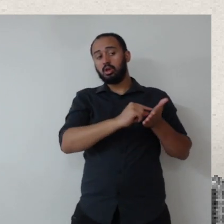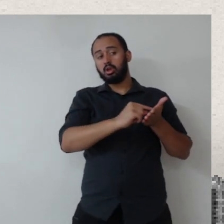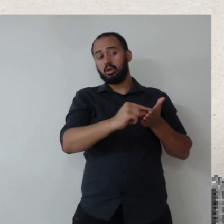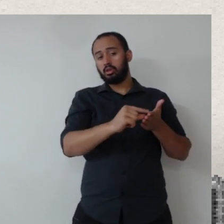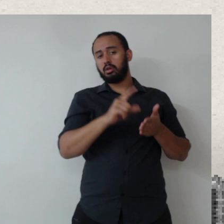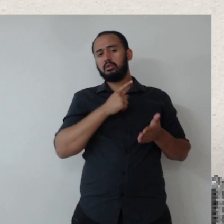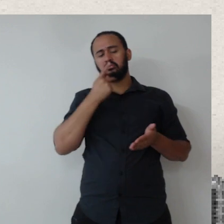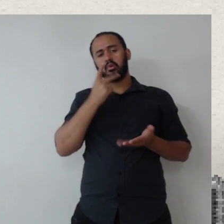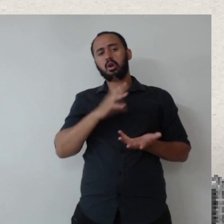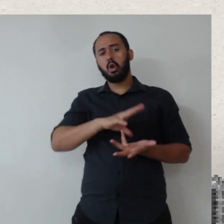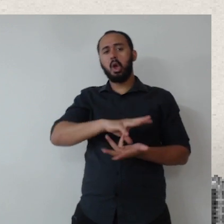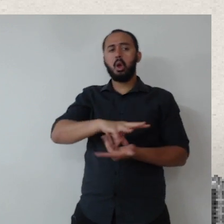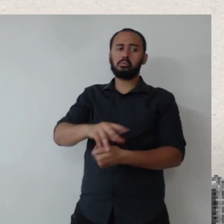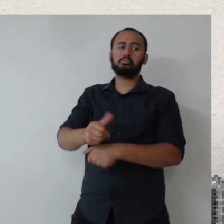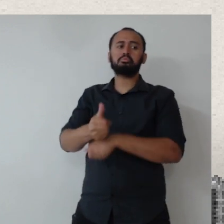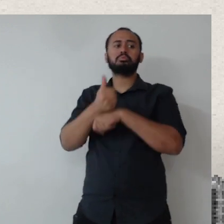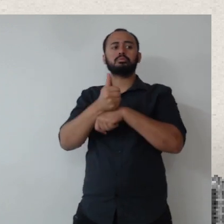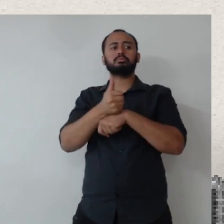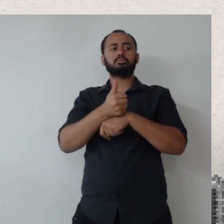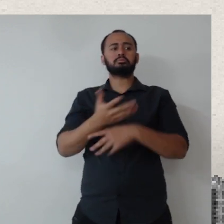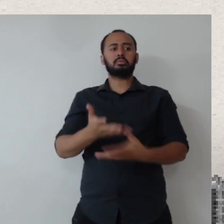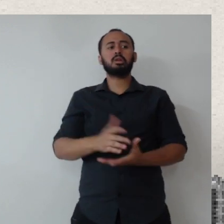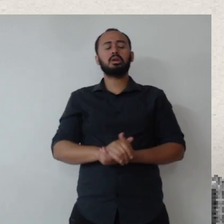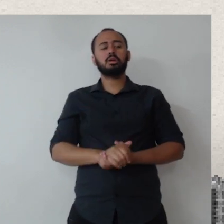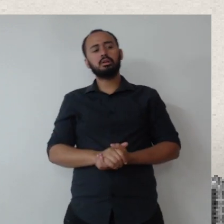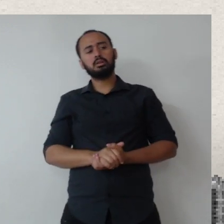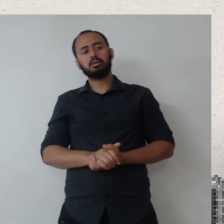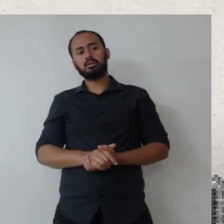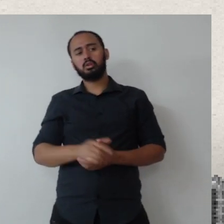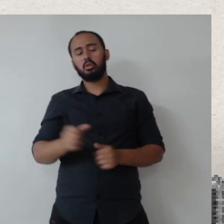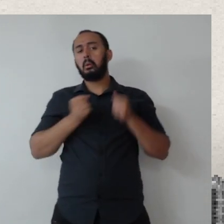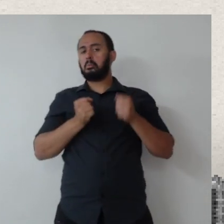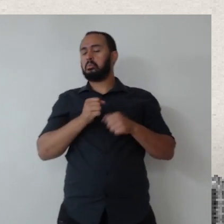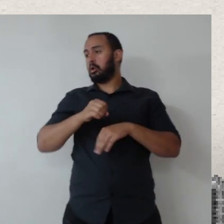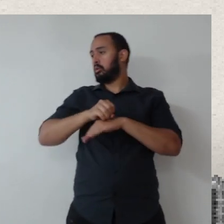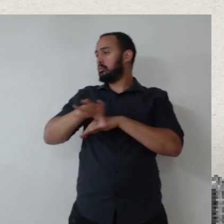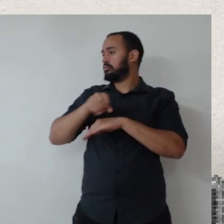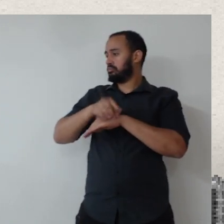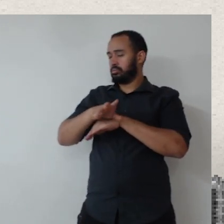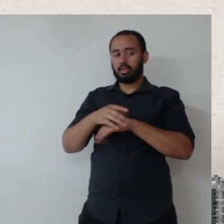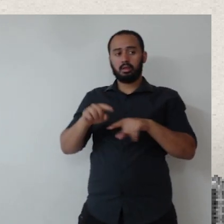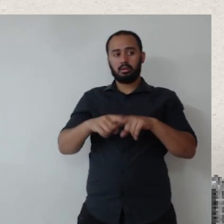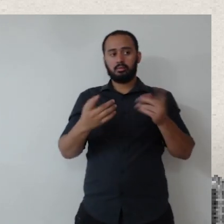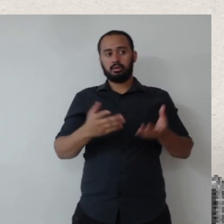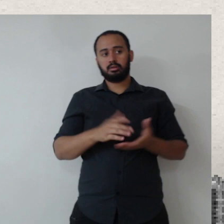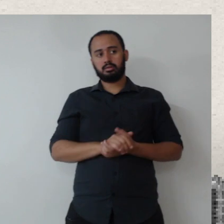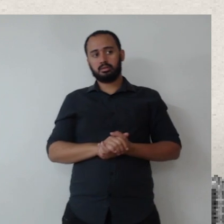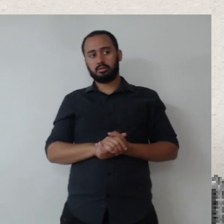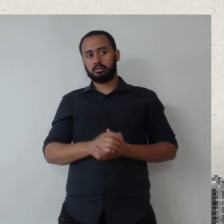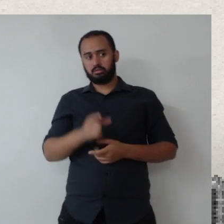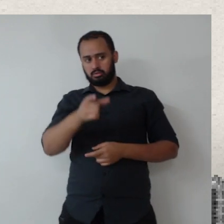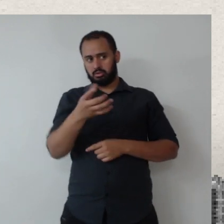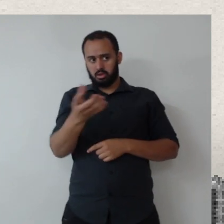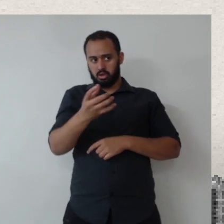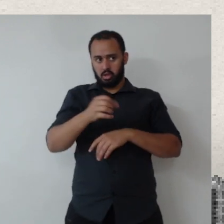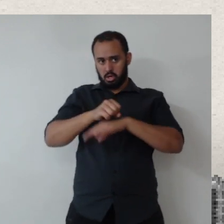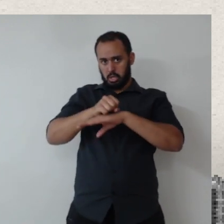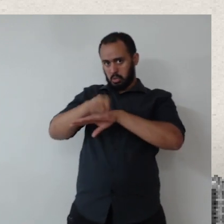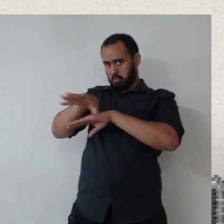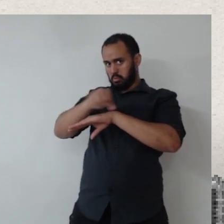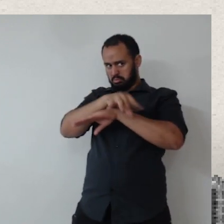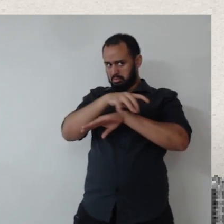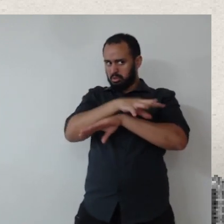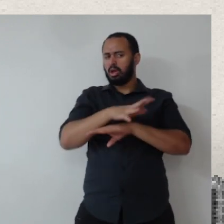fala da sustentabilidade, aqui se não dá para compartilhar, mas enfim. Você quer compartilhar?